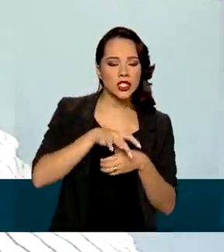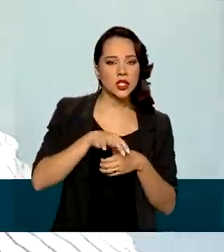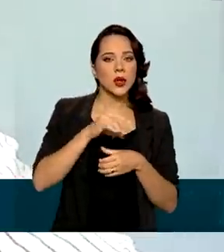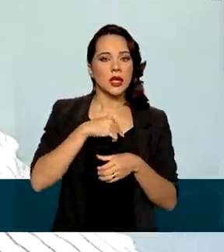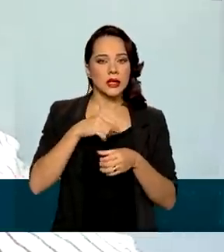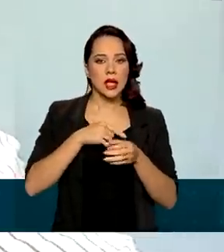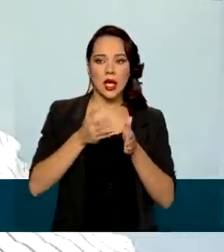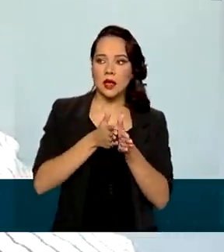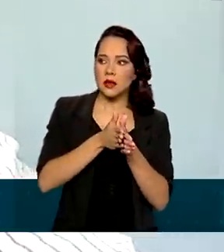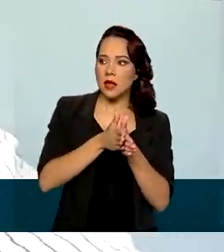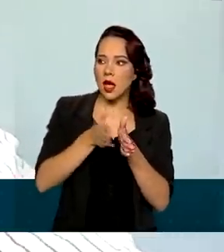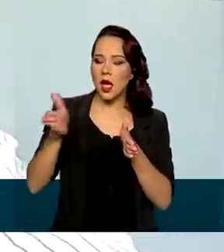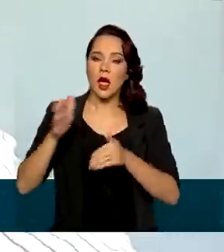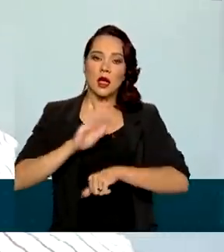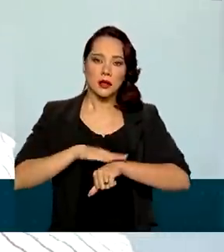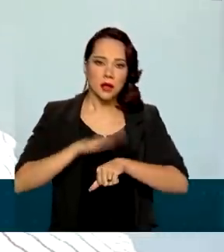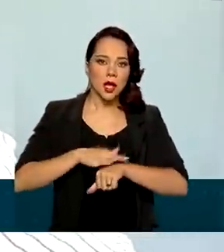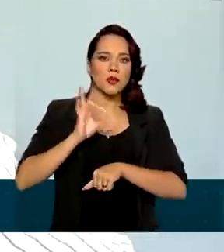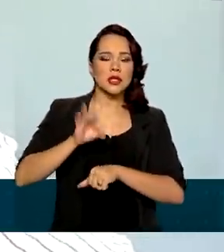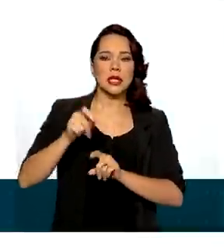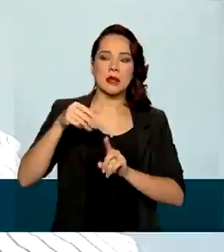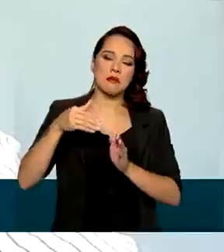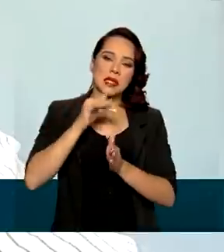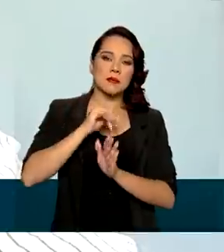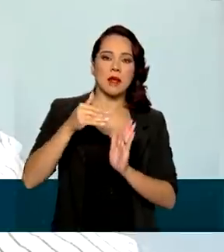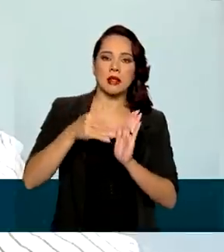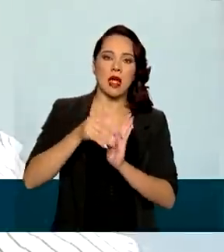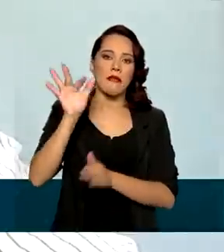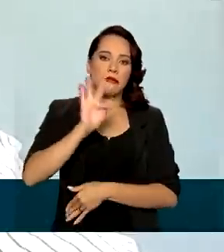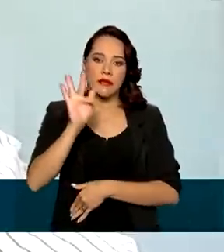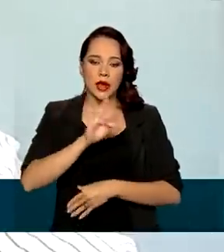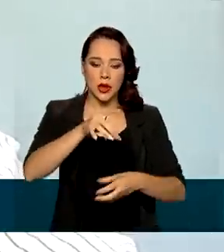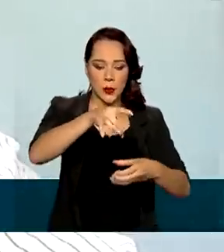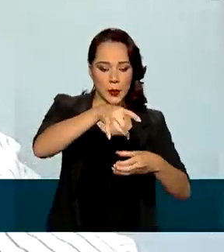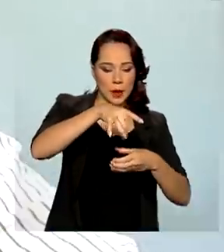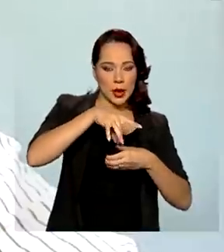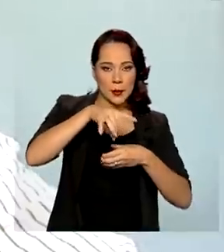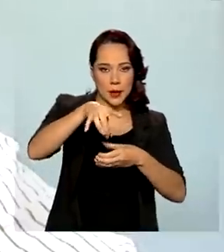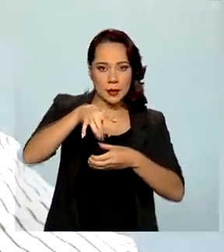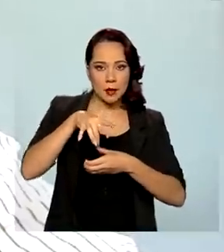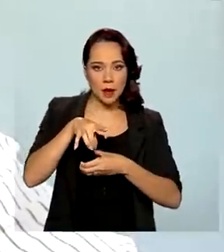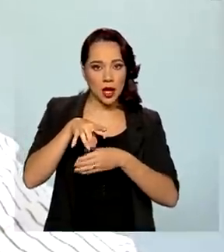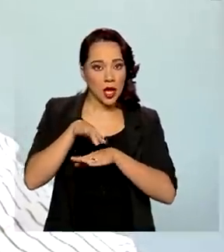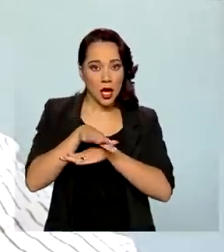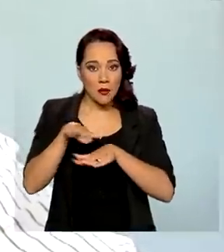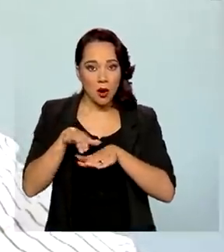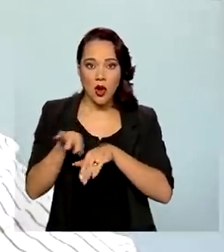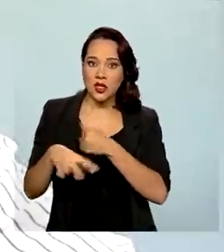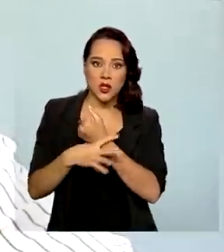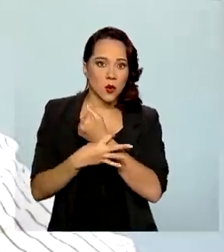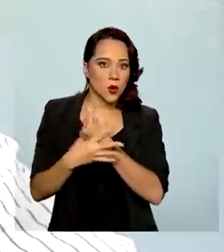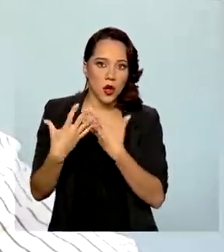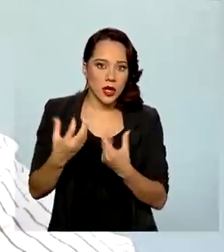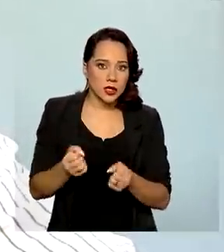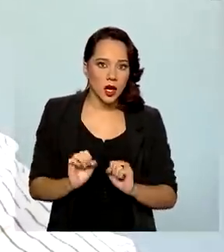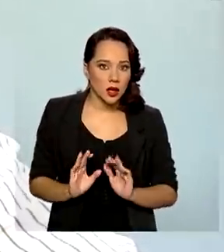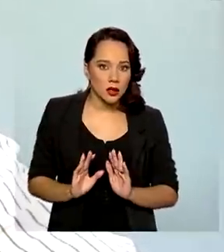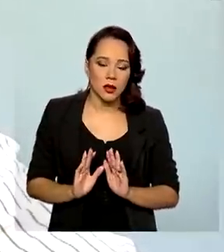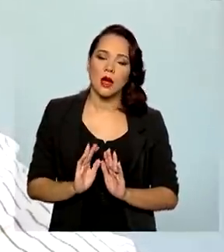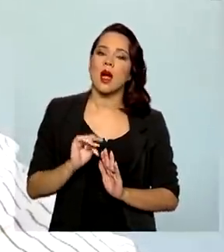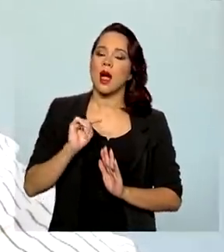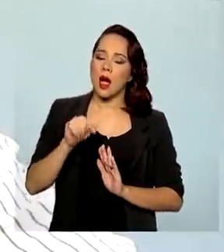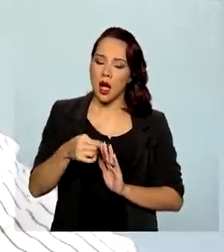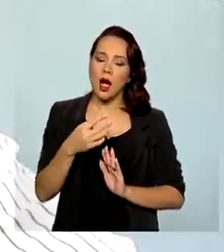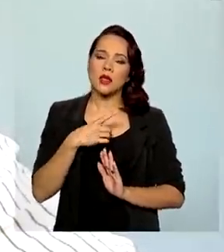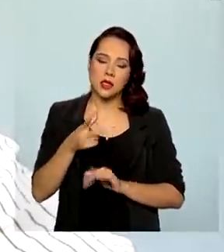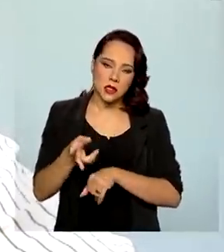tal época, no caso nosso aqui até fevereiro, né? Aí se saiu dessa janela, quer dizer que o segundo não cobre. Aí seria